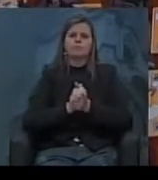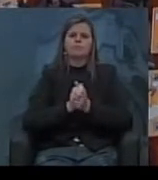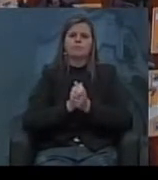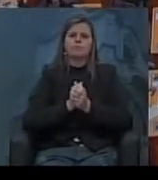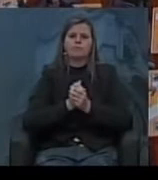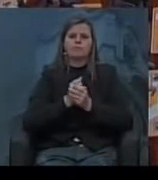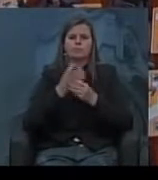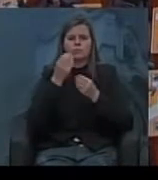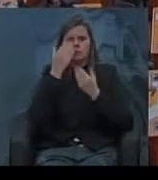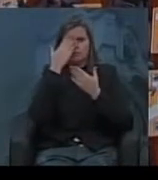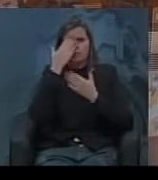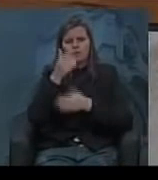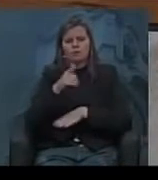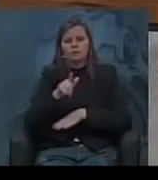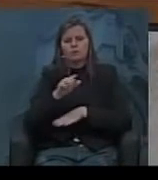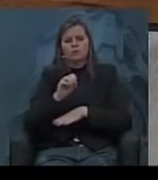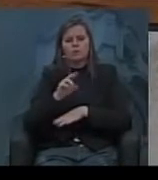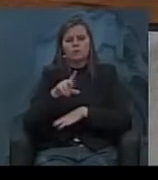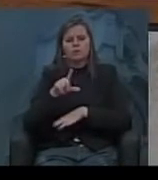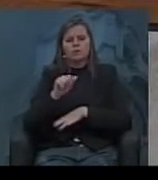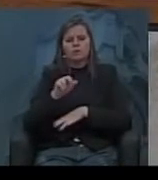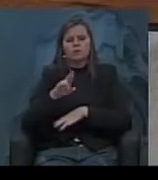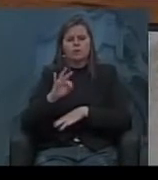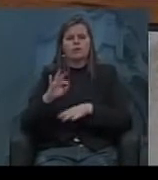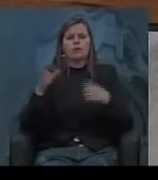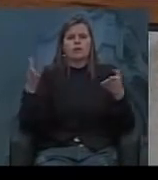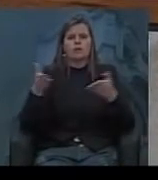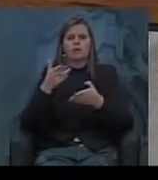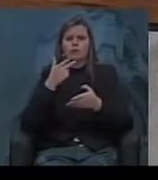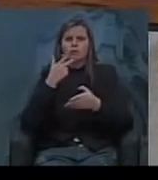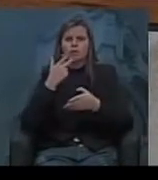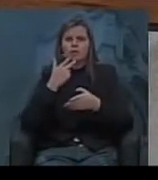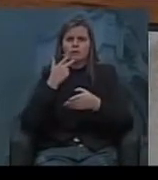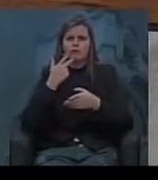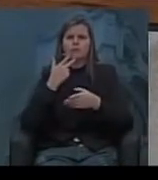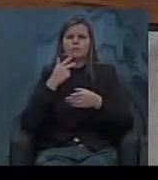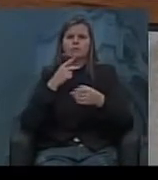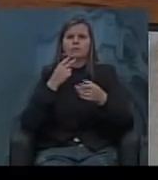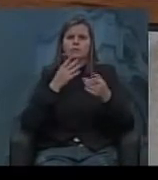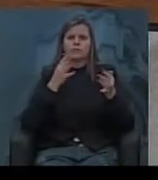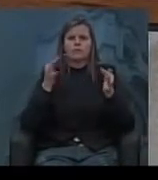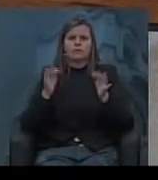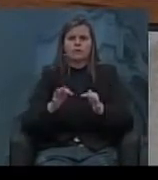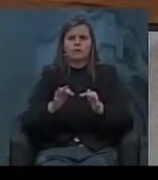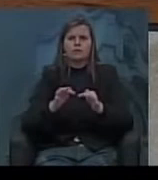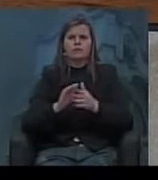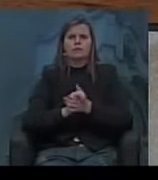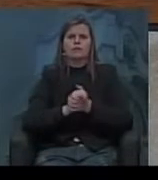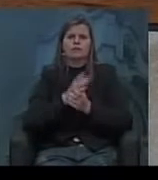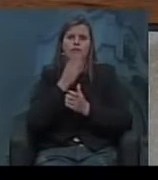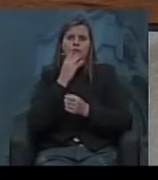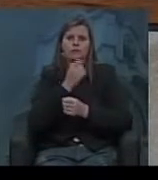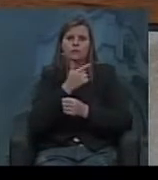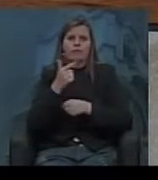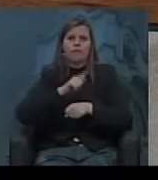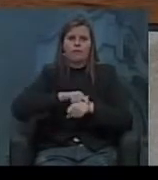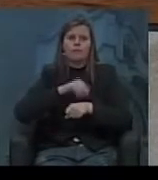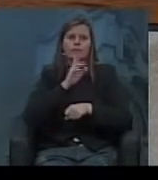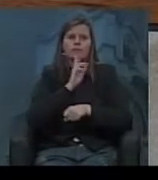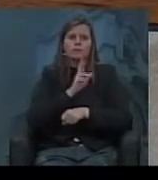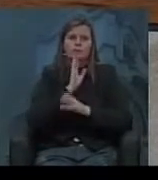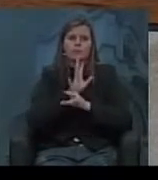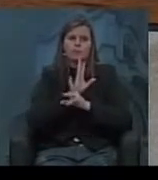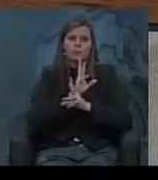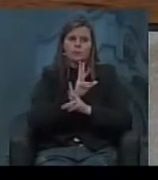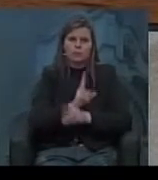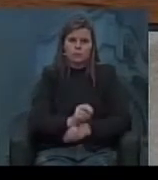Goulart passo passo então ao nosso convidado para as considerações finais evidentemente que não haverá tempo para responder todas as perguntas